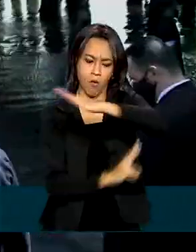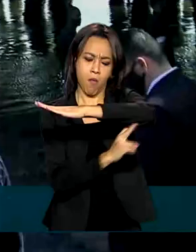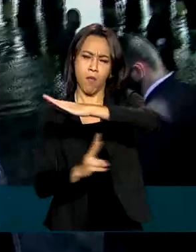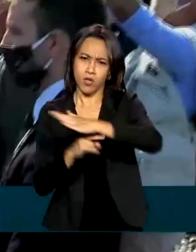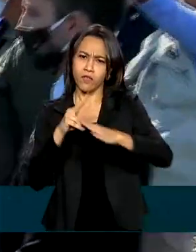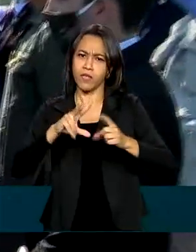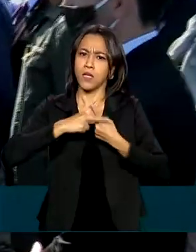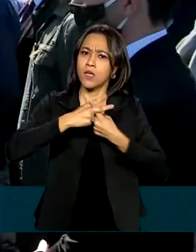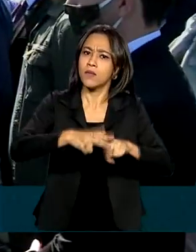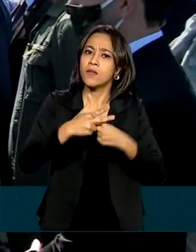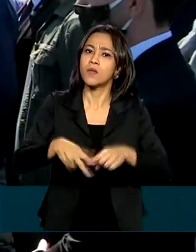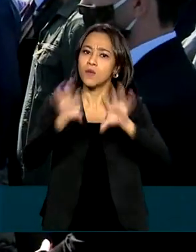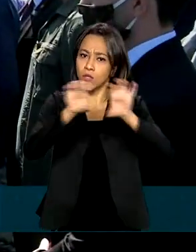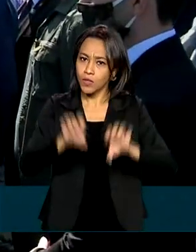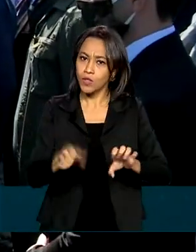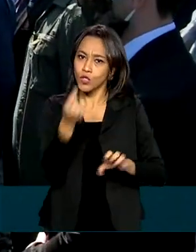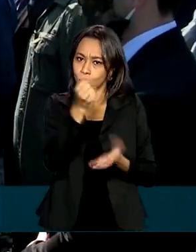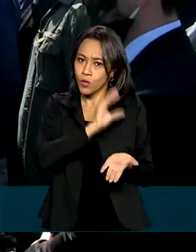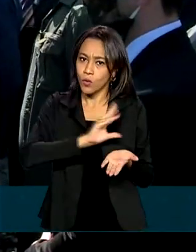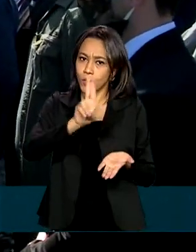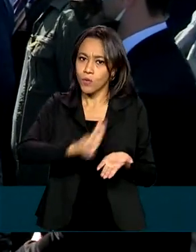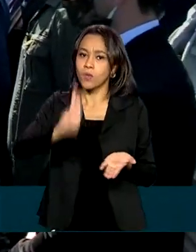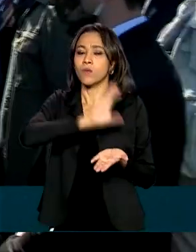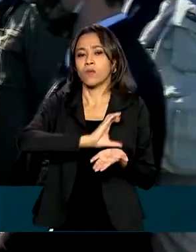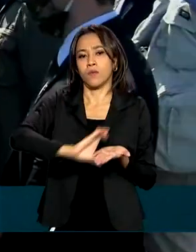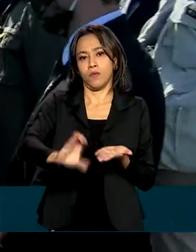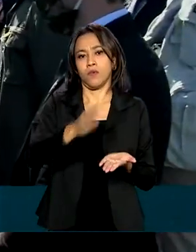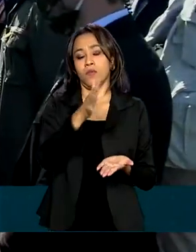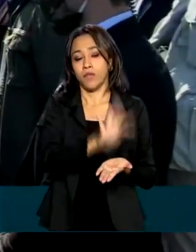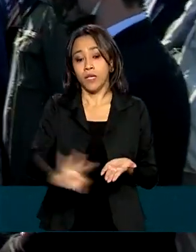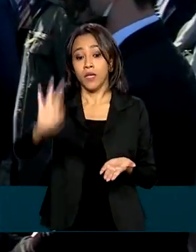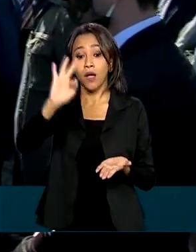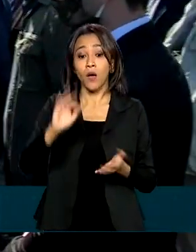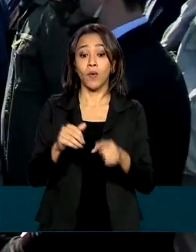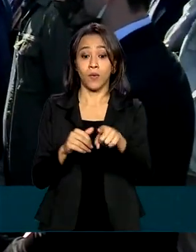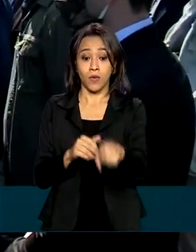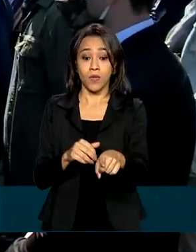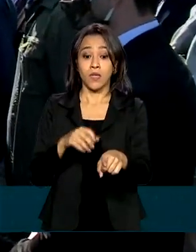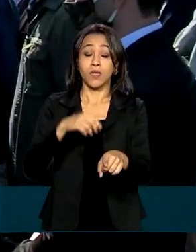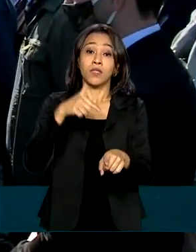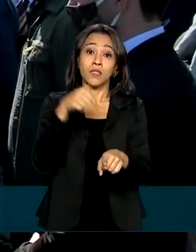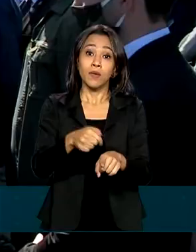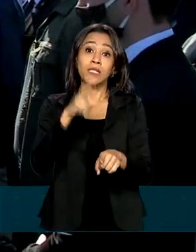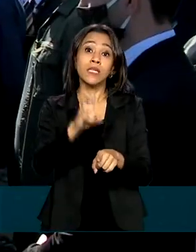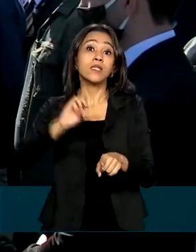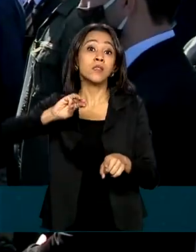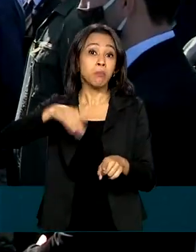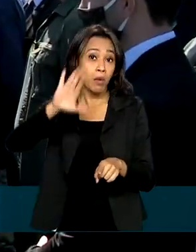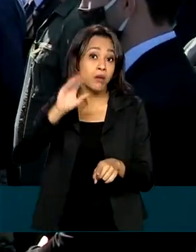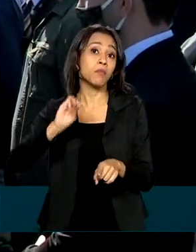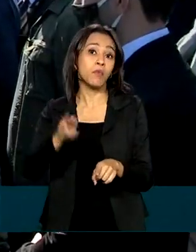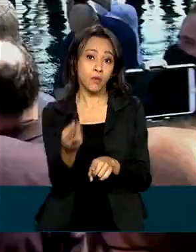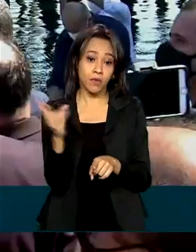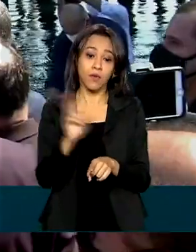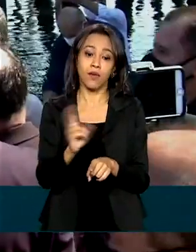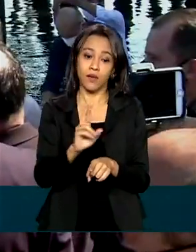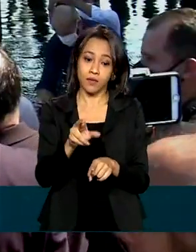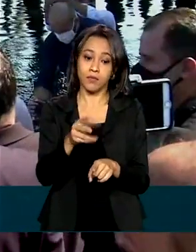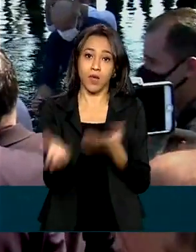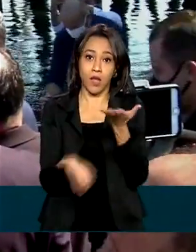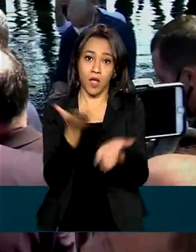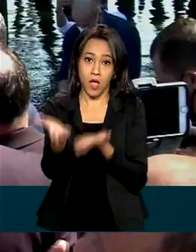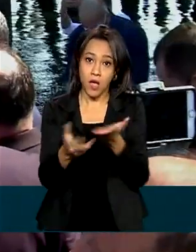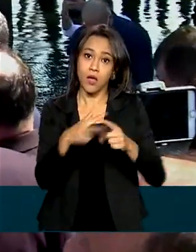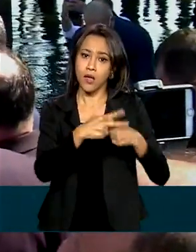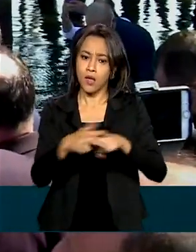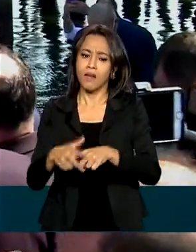do governo federal. São 57 milhões de reais para a reconstrução da estrutura. A obra vai atender 350